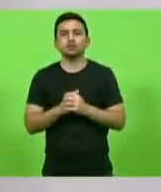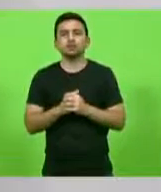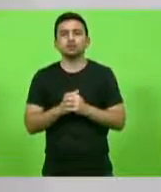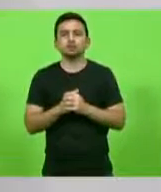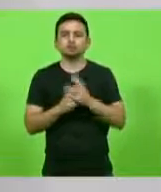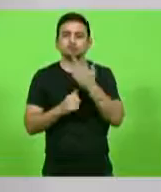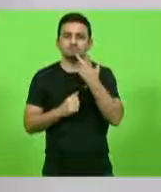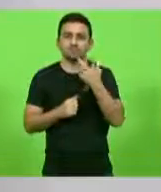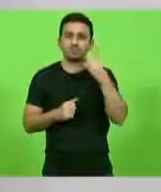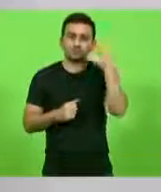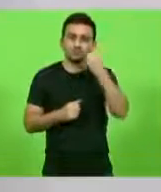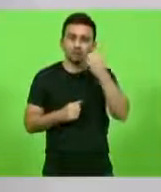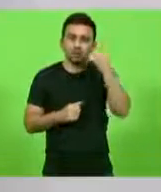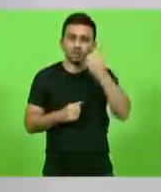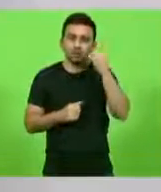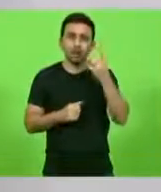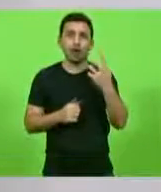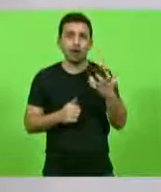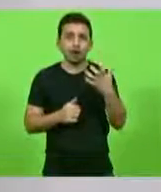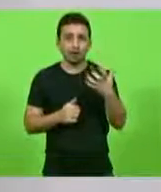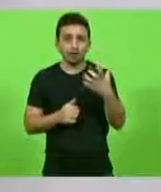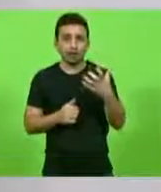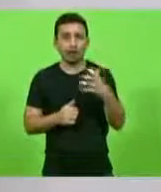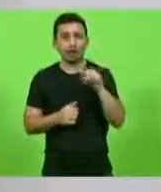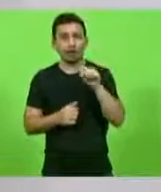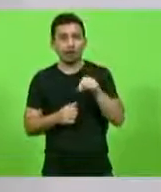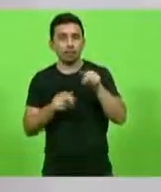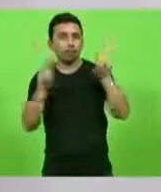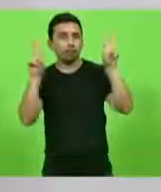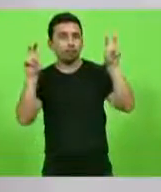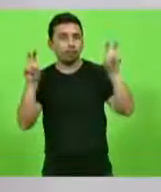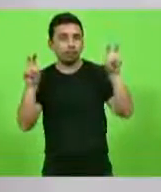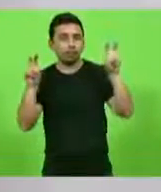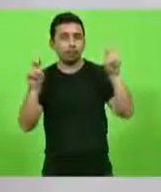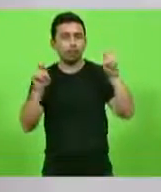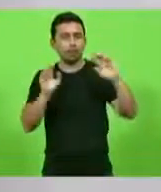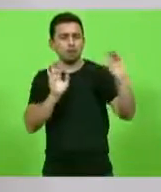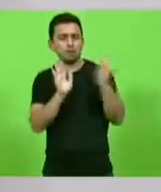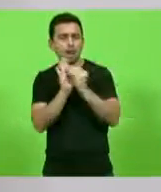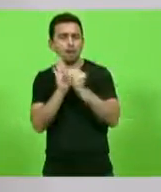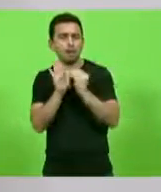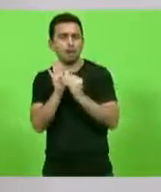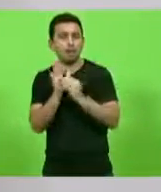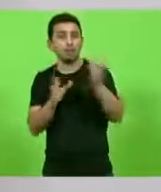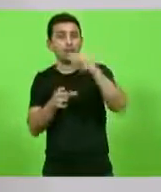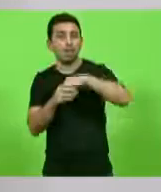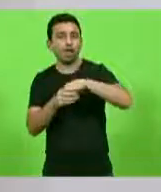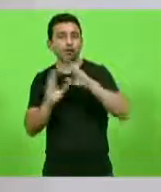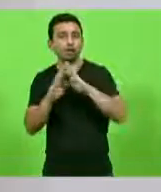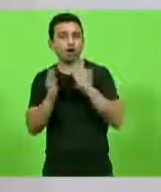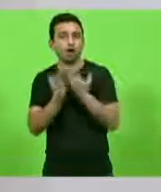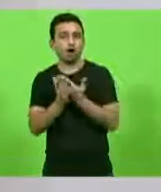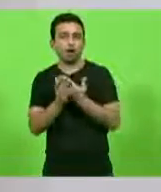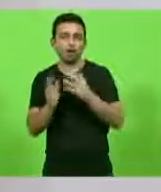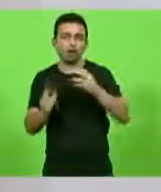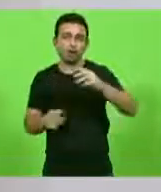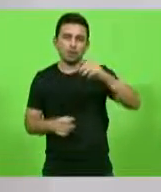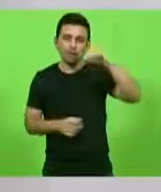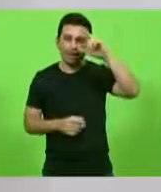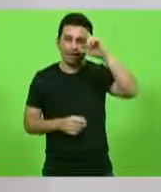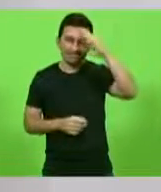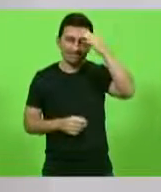Deputados querendo institucionalizar temas dentro das escolas, como Maria da Penha,